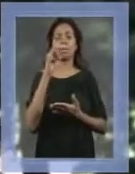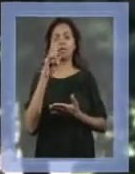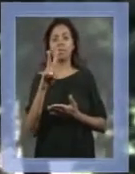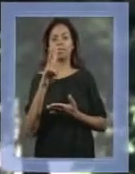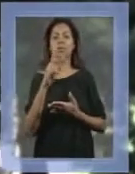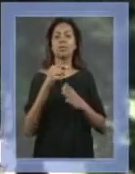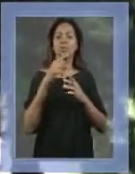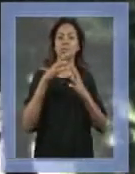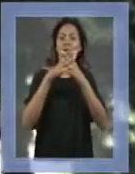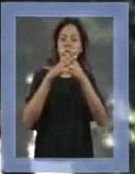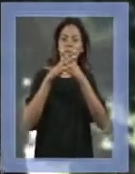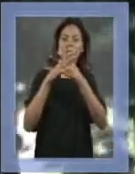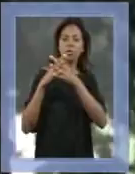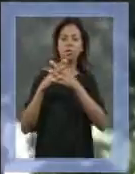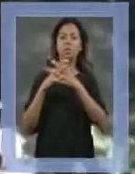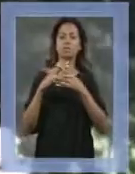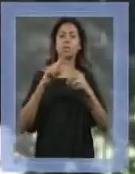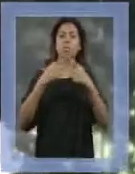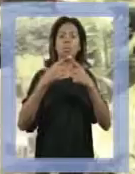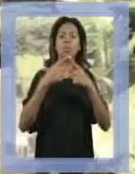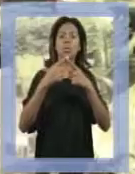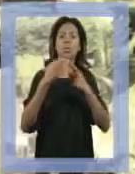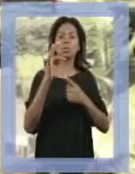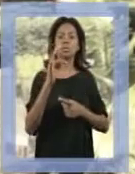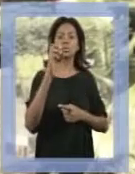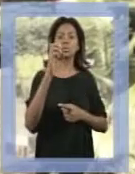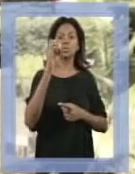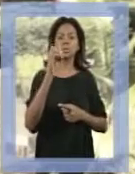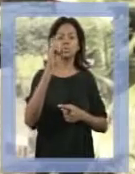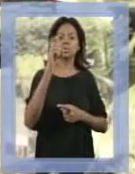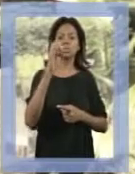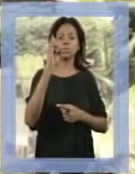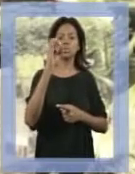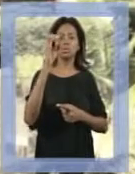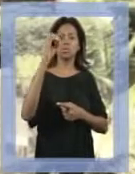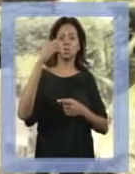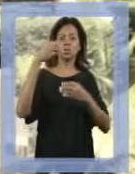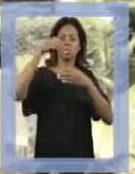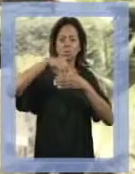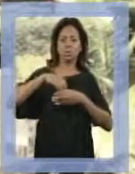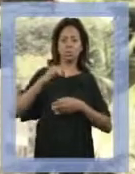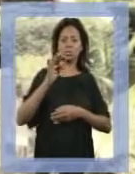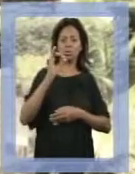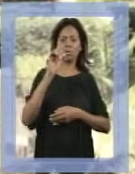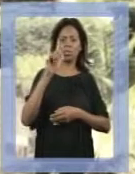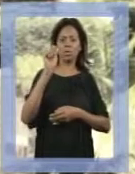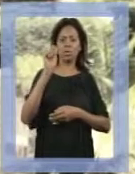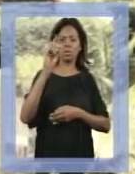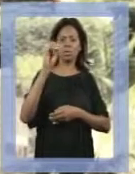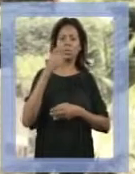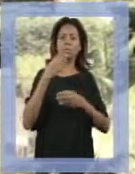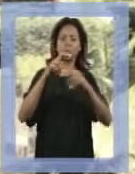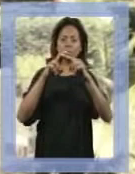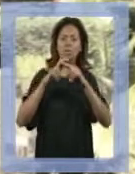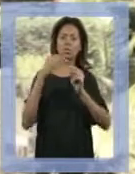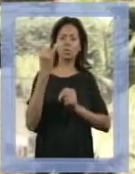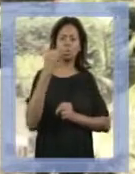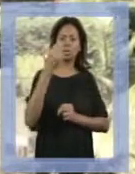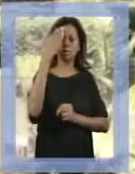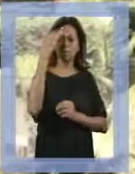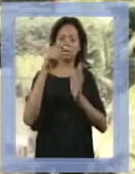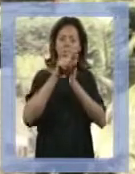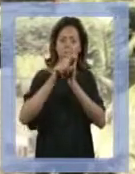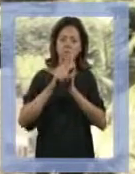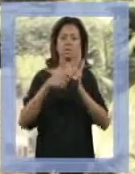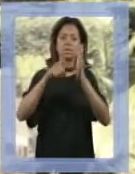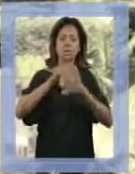no tratamento do HIV. Há uma toxicidade aumentada dos medicamentos para o fígado e isso pode trazer problemas. Daí a importância de um